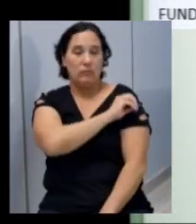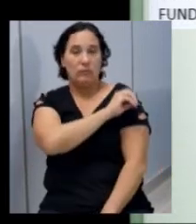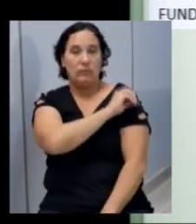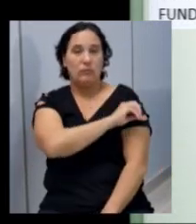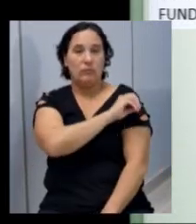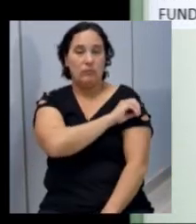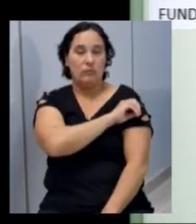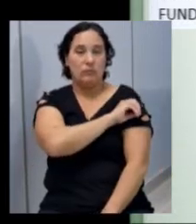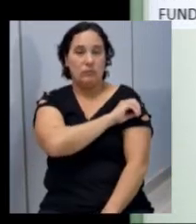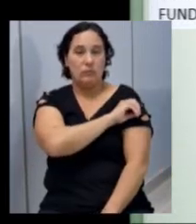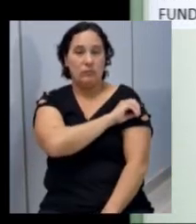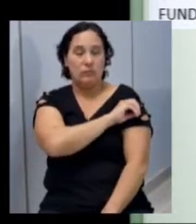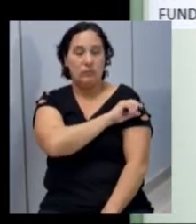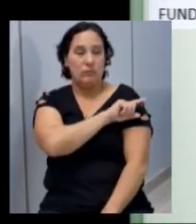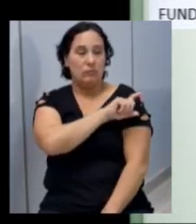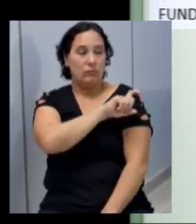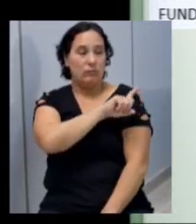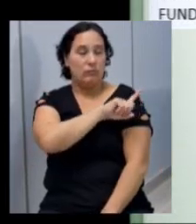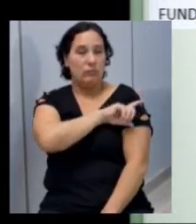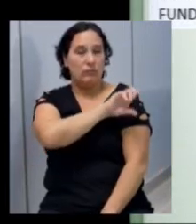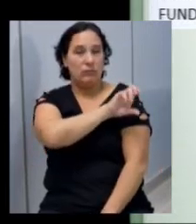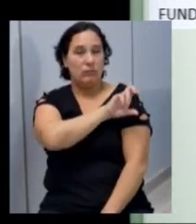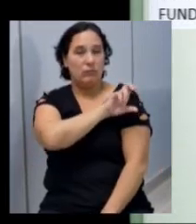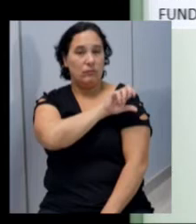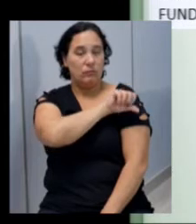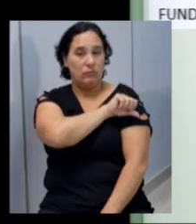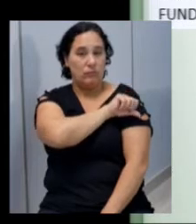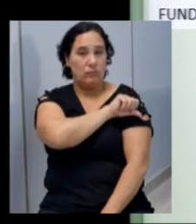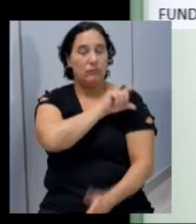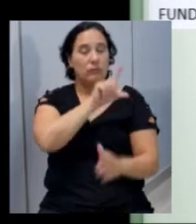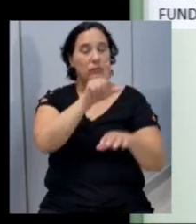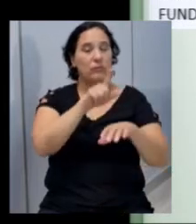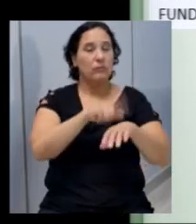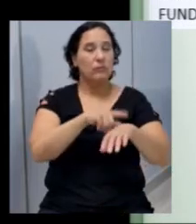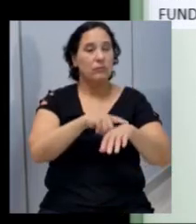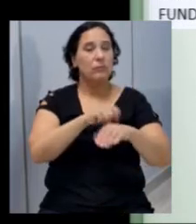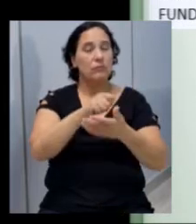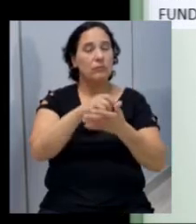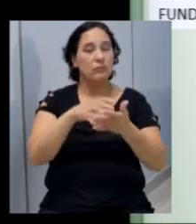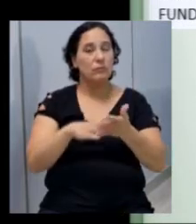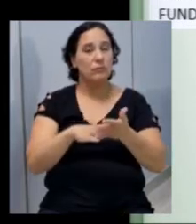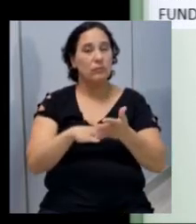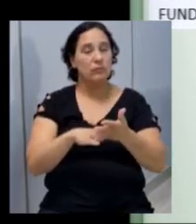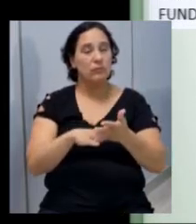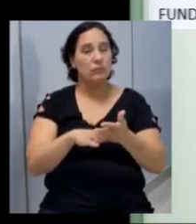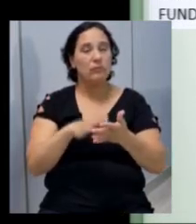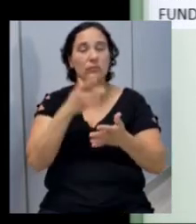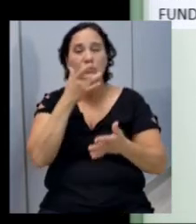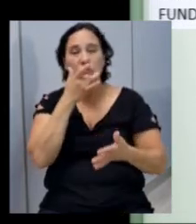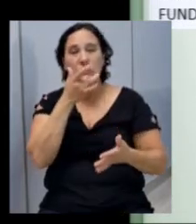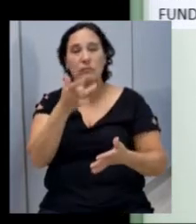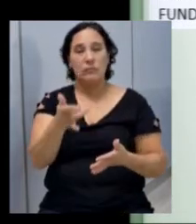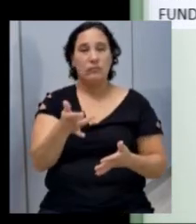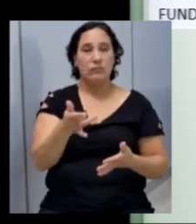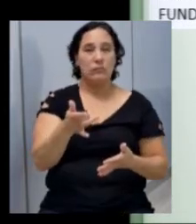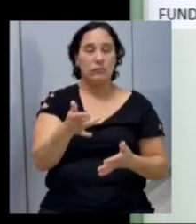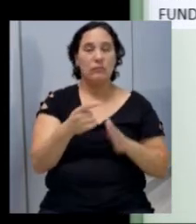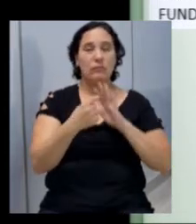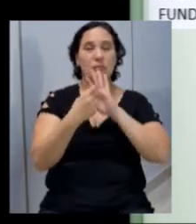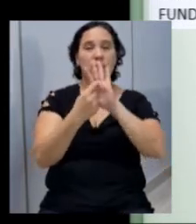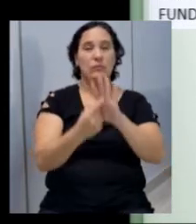-escola e ensino fundamental para que depois no momento da prestação de contas isso fique mais fácil de ser